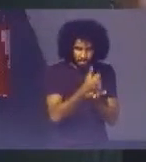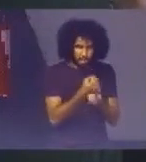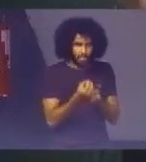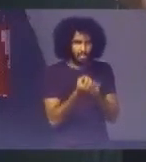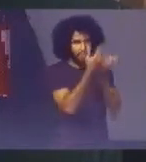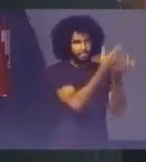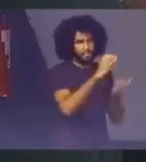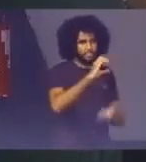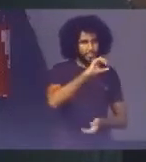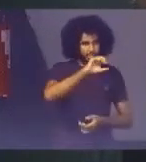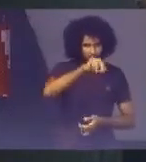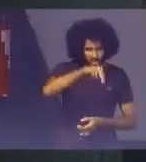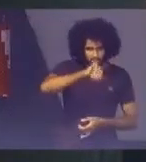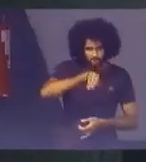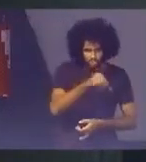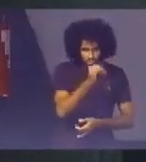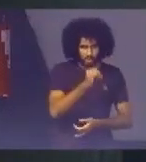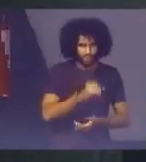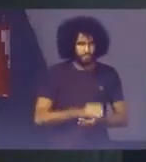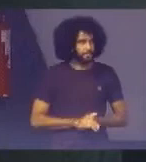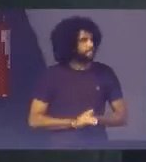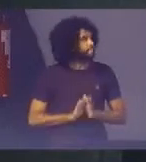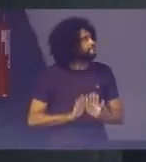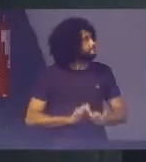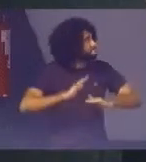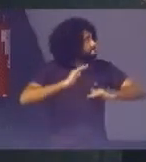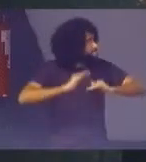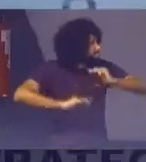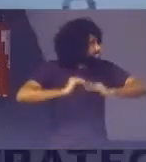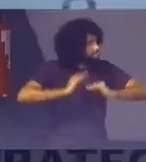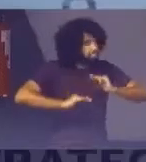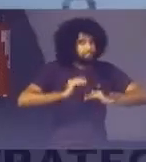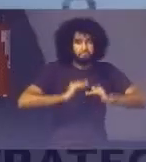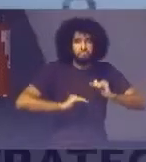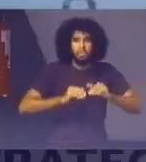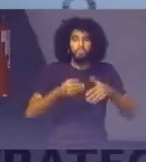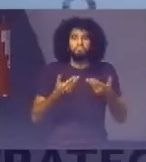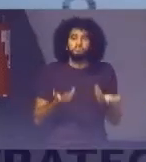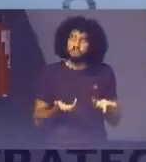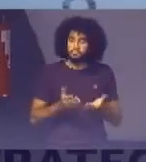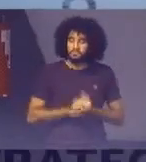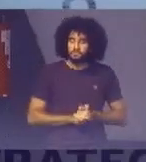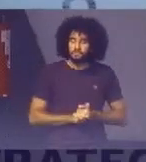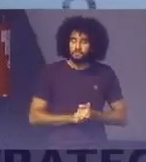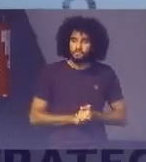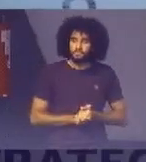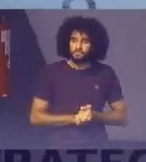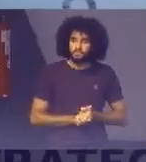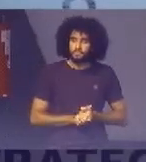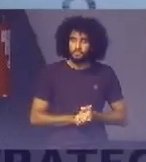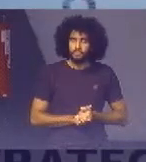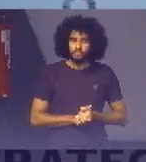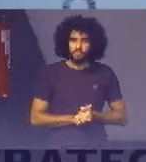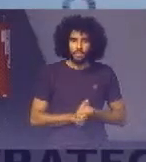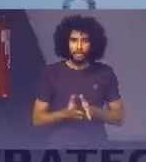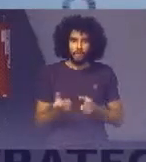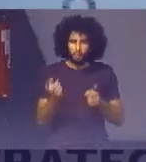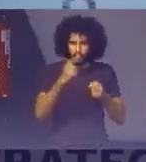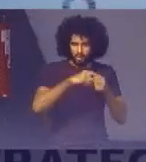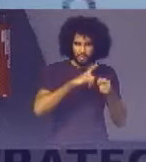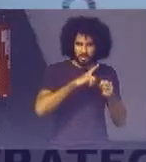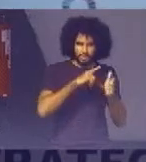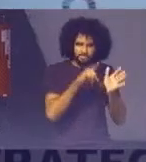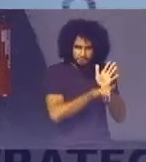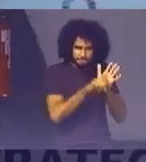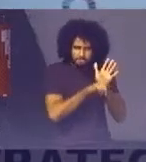Justiça Boas práticas Então Voltando lá Para aquele questionário Que nós fizemos